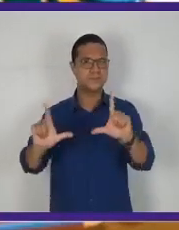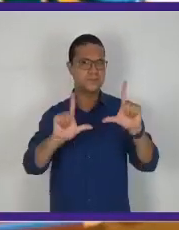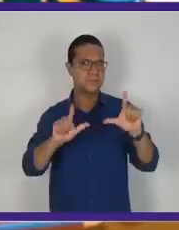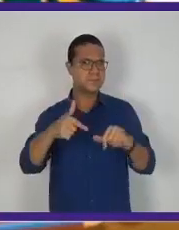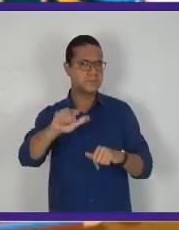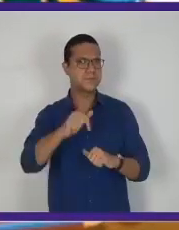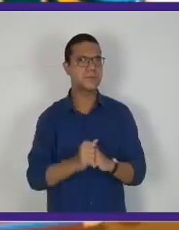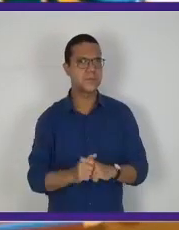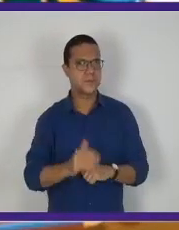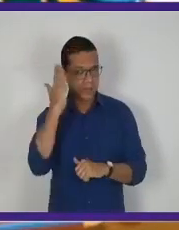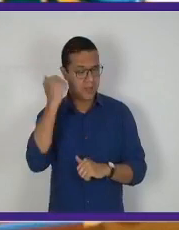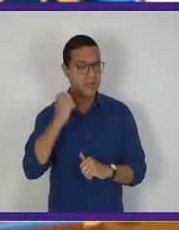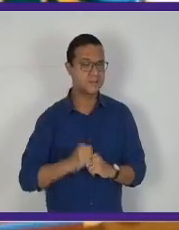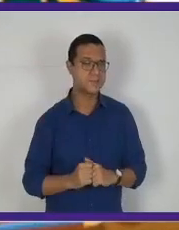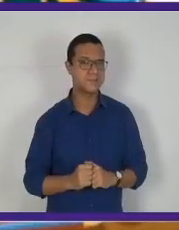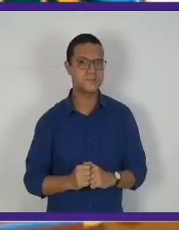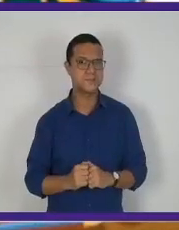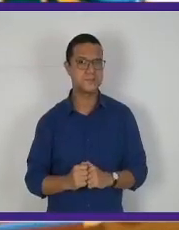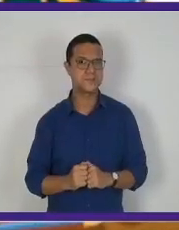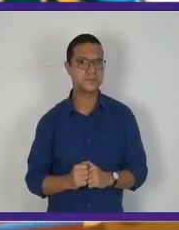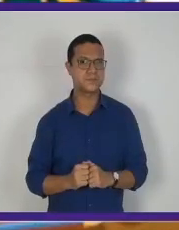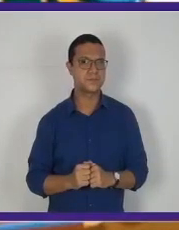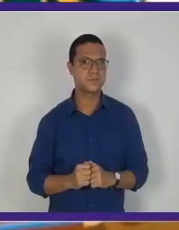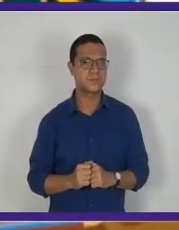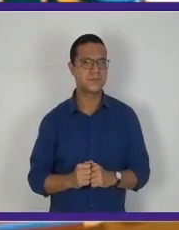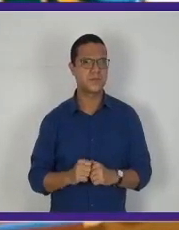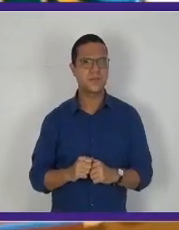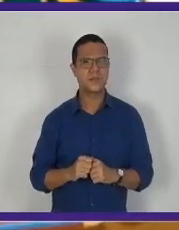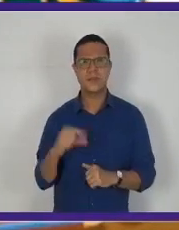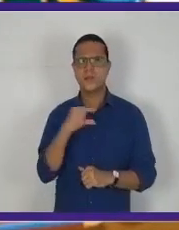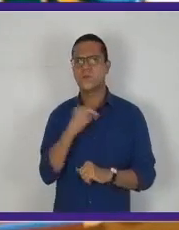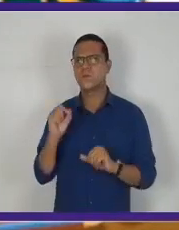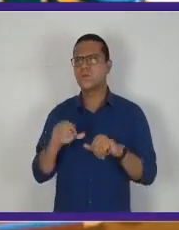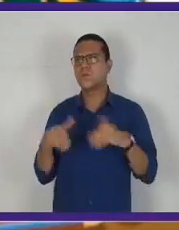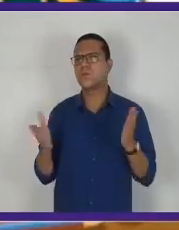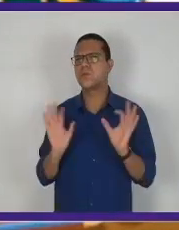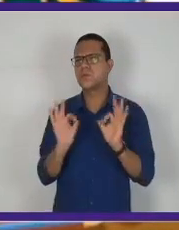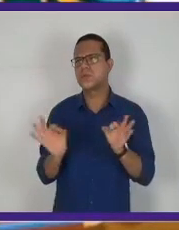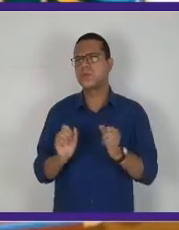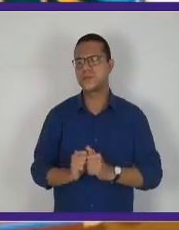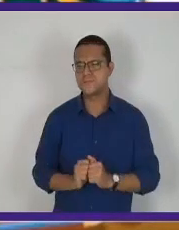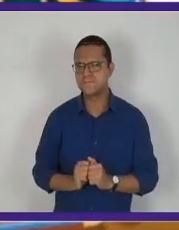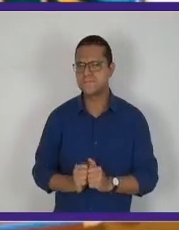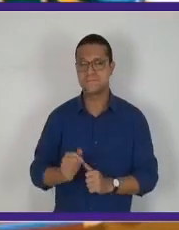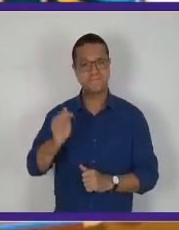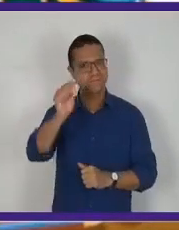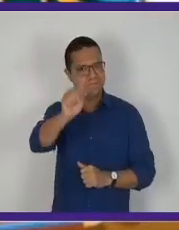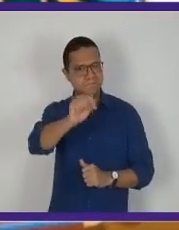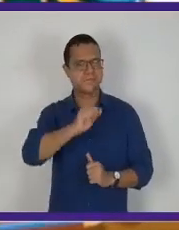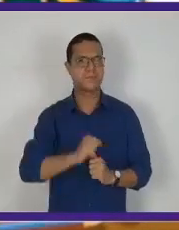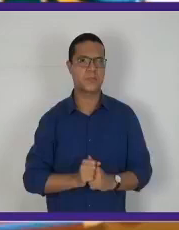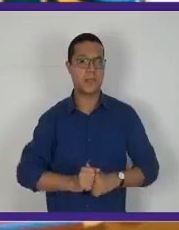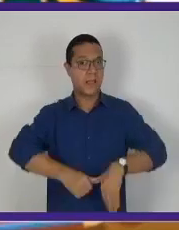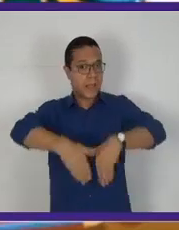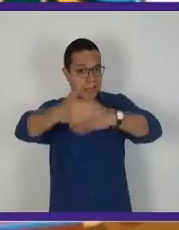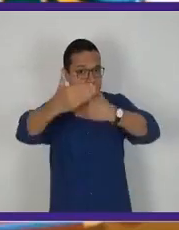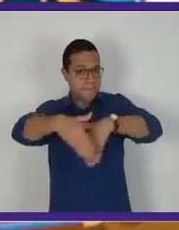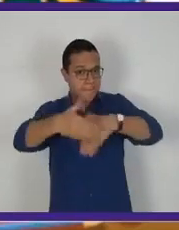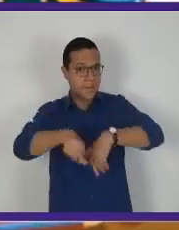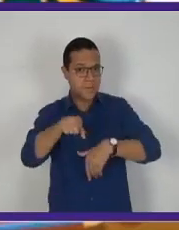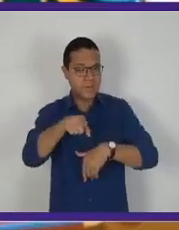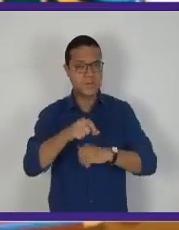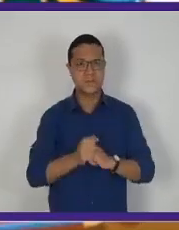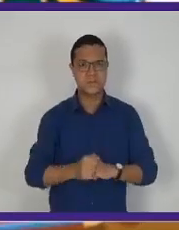agora para o próximo slide para a gente descobrir qual é a alternativa certa? Pois bem, amiguinhos. Na